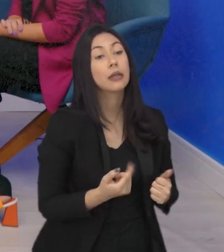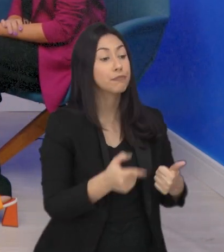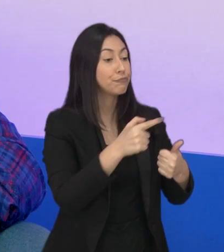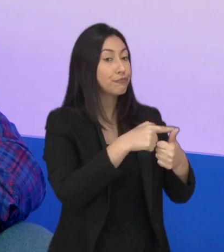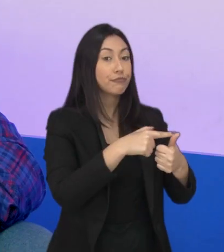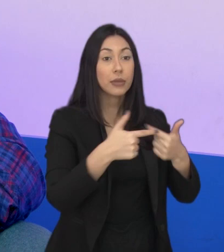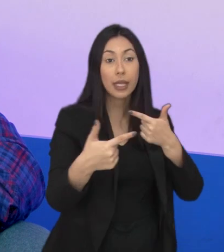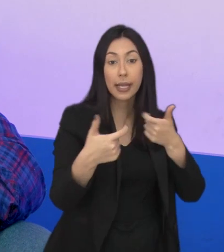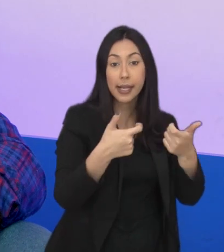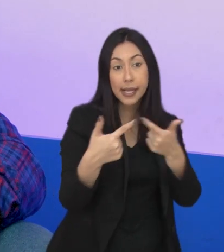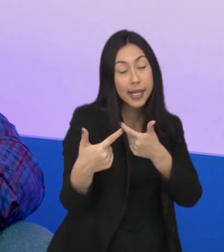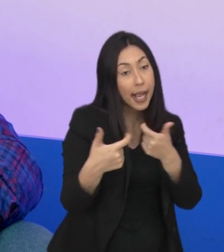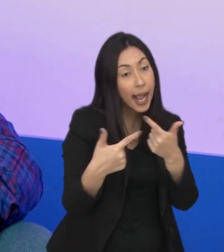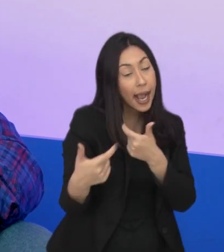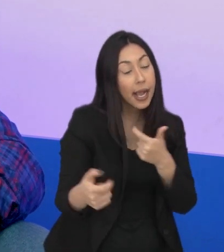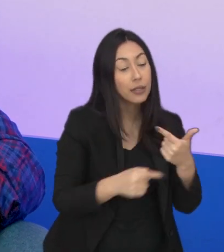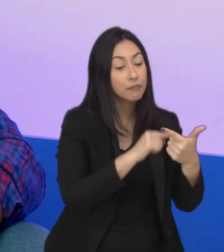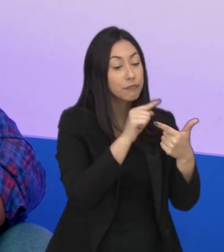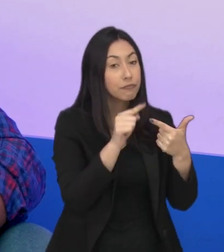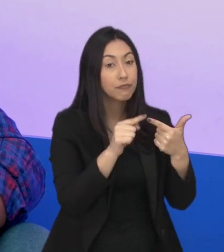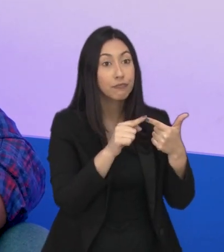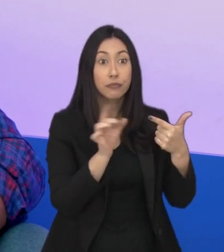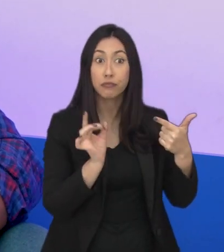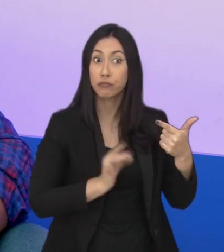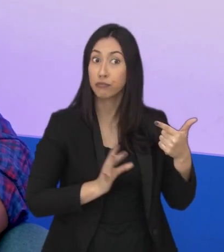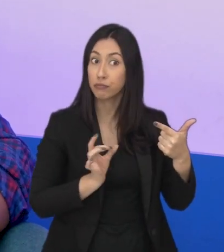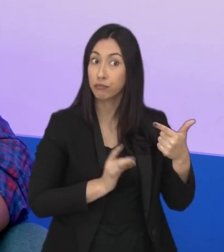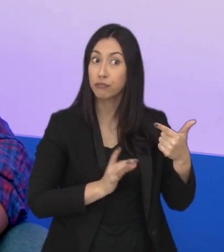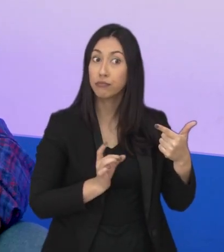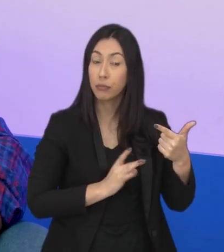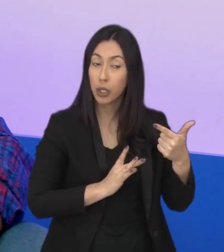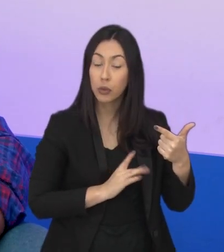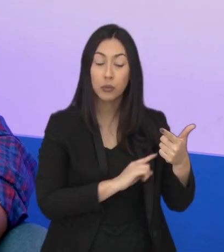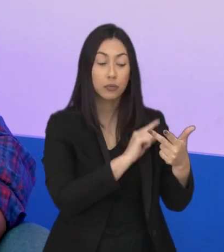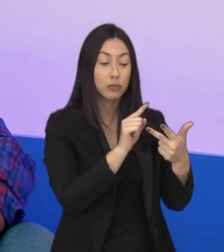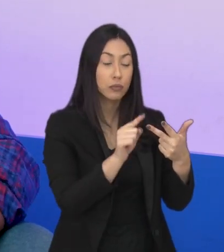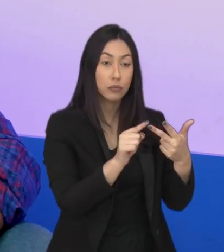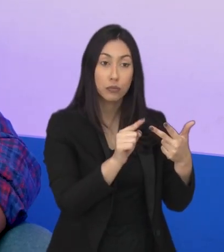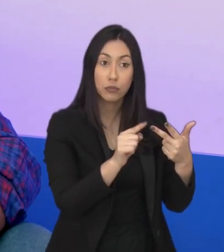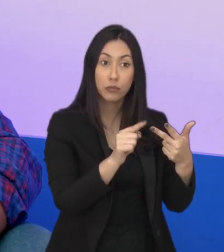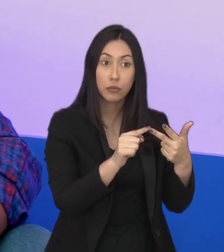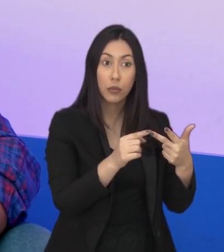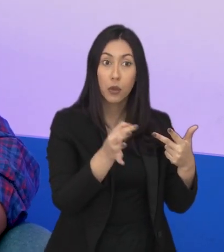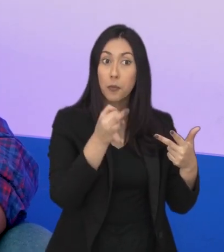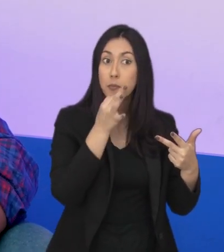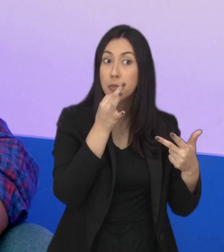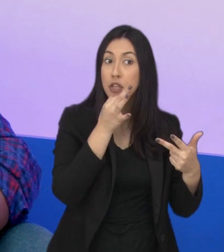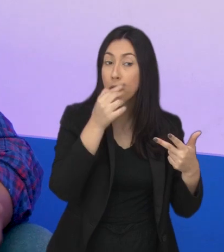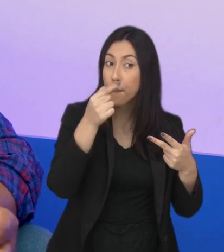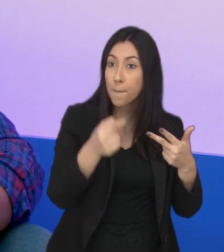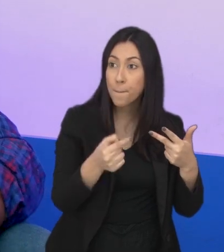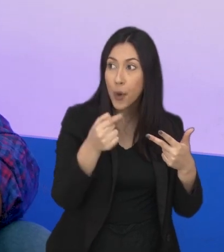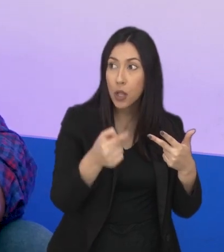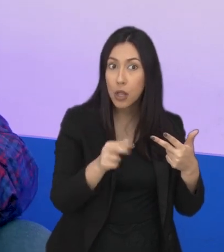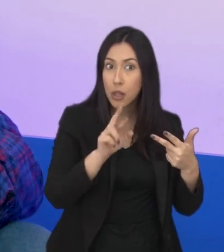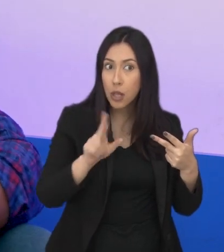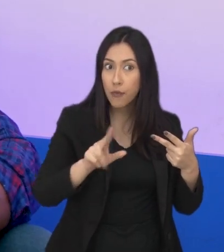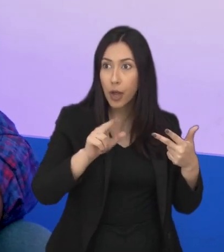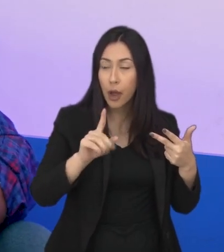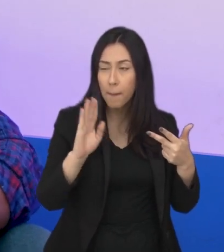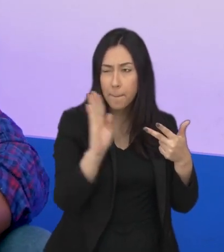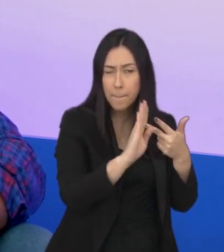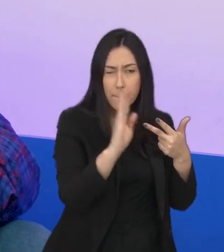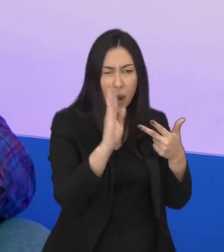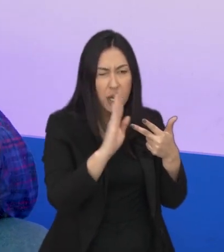é a guerra, a insegurança, asilo político, né? Que eles pedem um